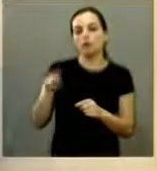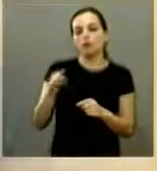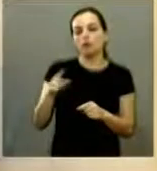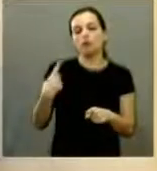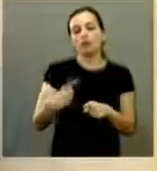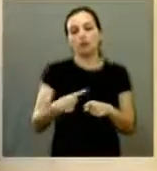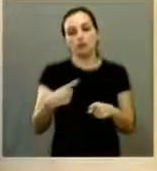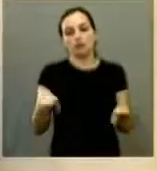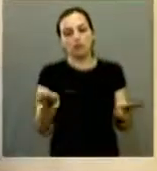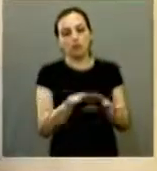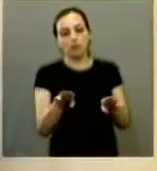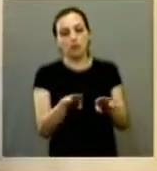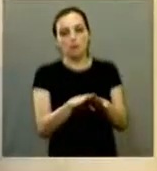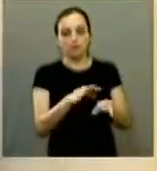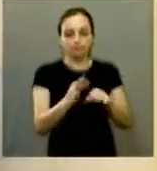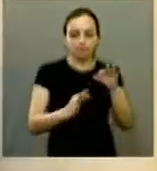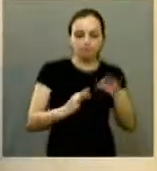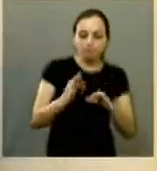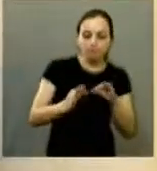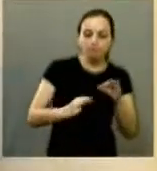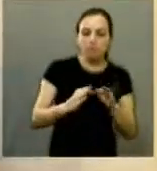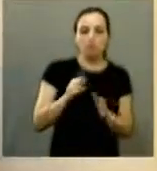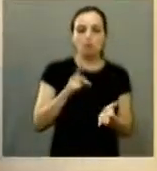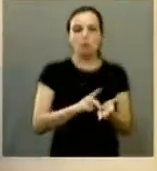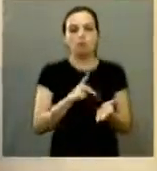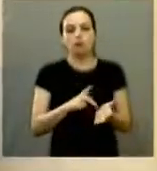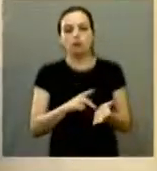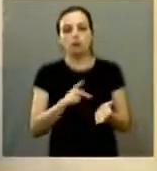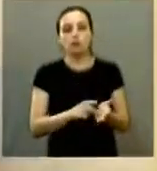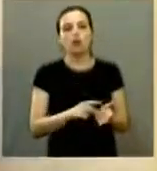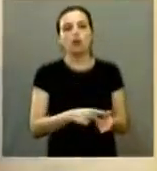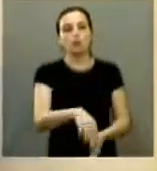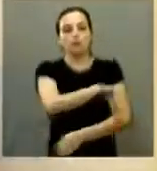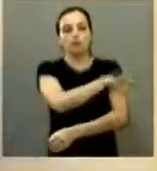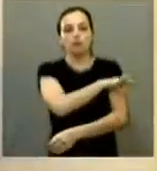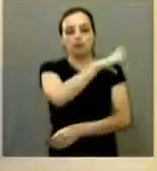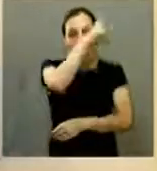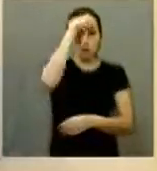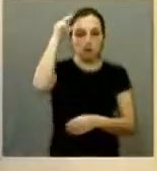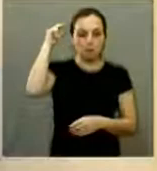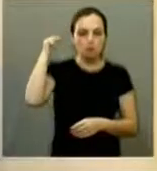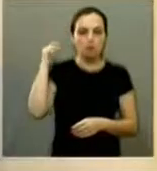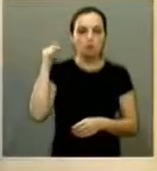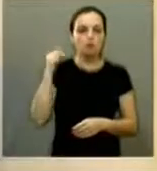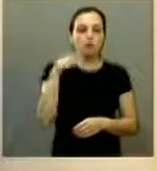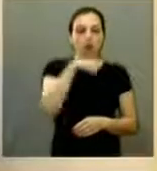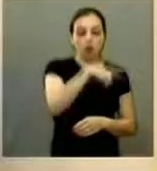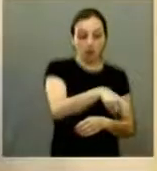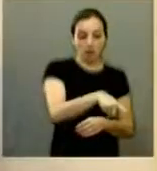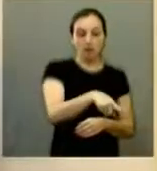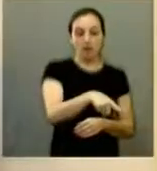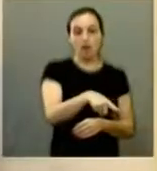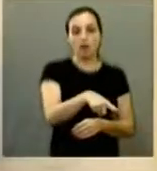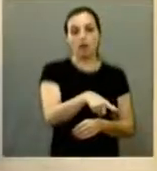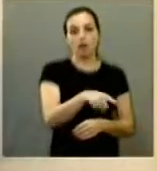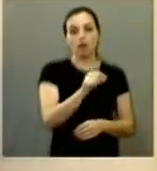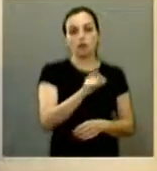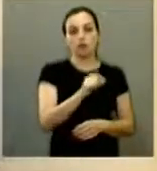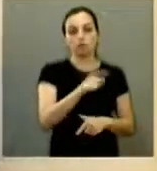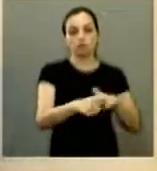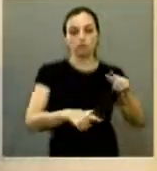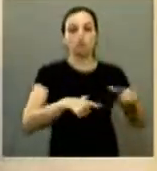efetivos que permitam que a própria prefeitura que é o poder executivo que cabe a ela não é o ministério público de